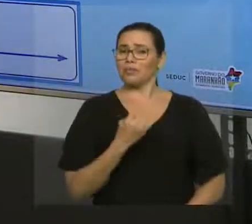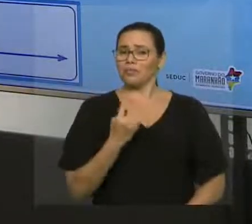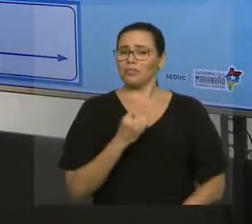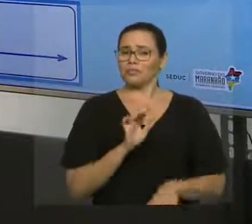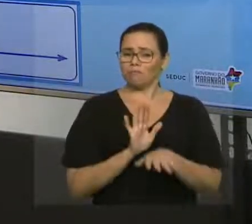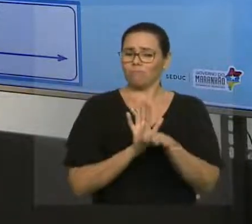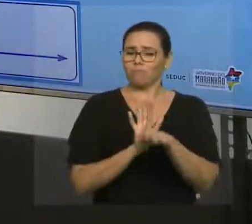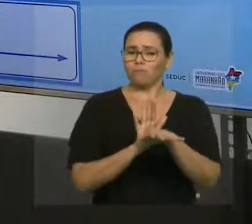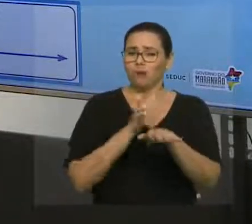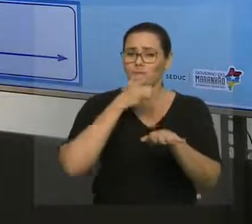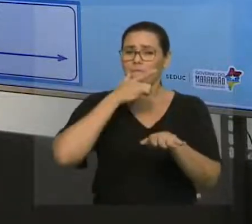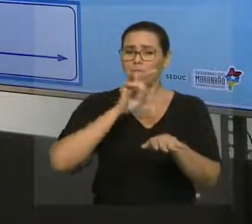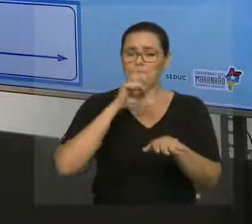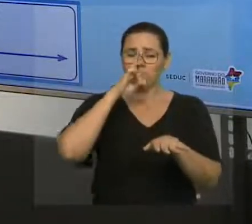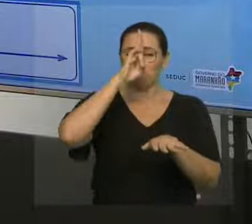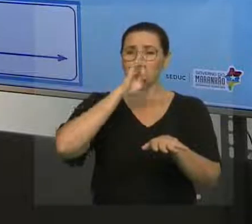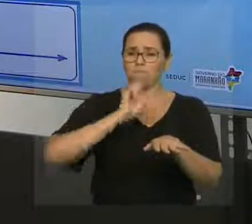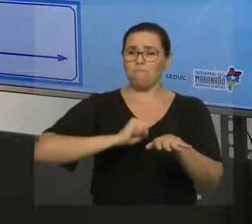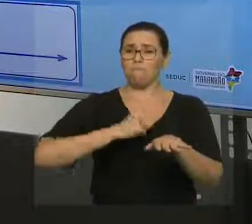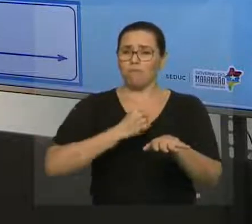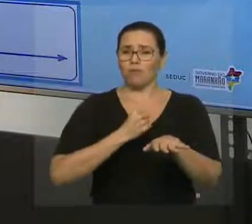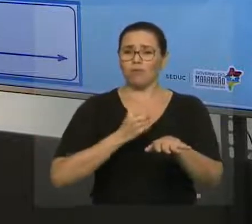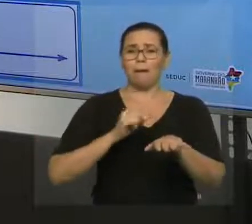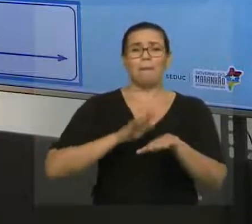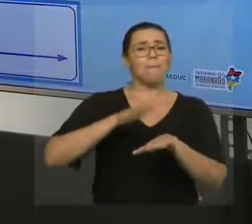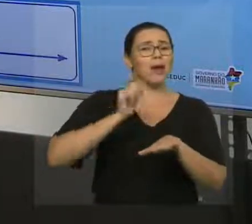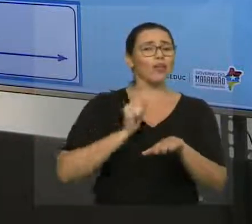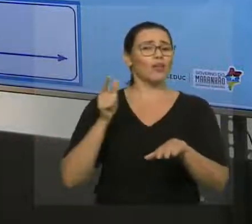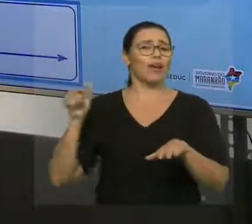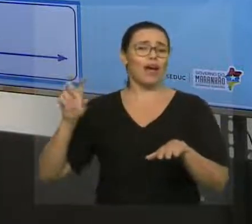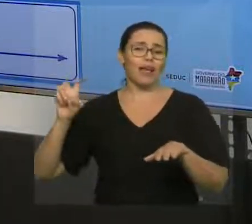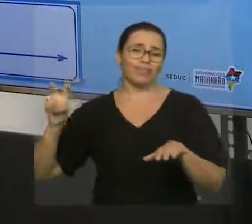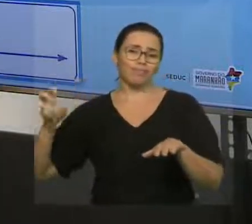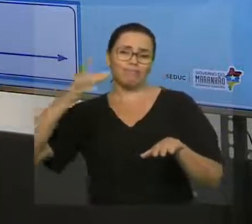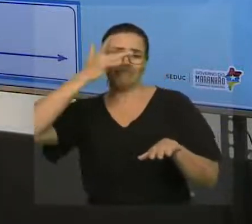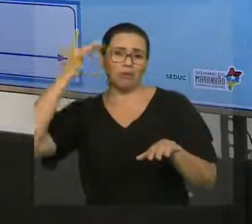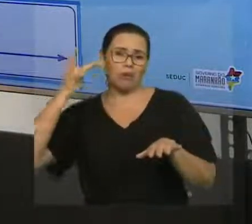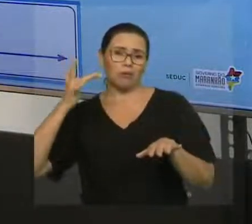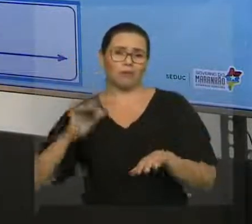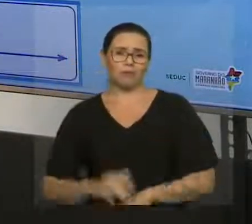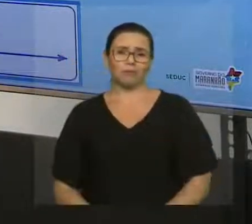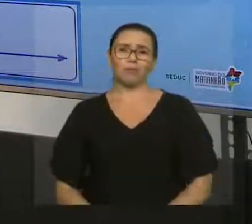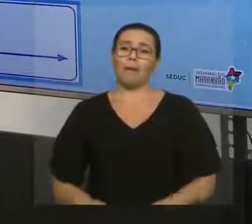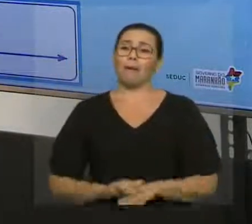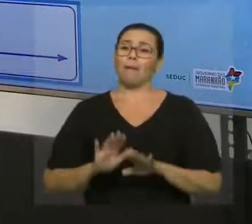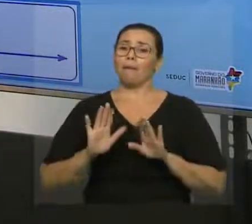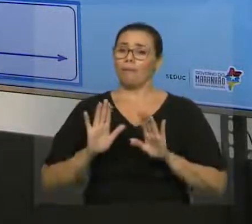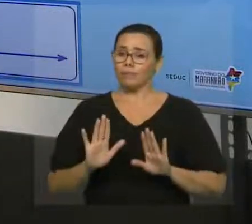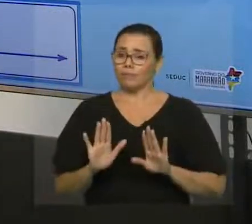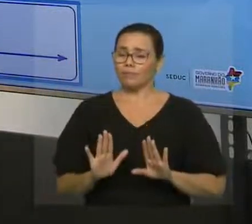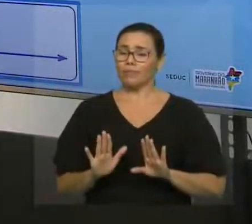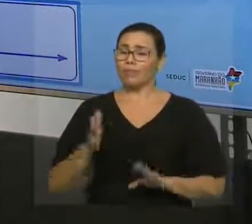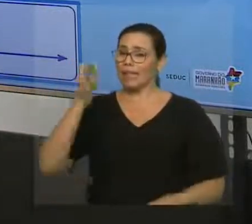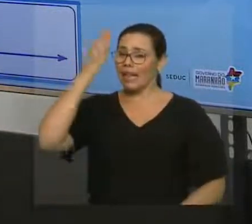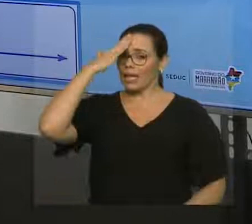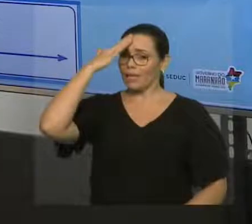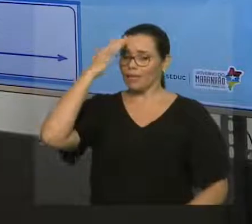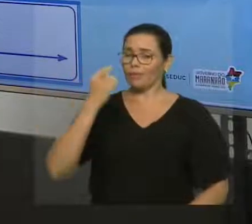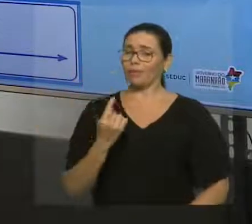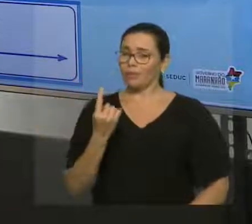cinco pessoas teriam juntas, ou seja, faz um papel de vetor resultante. Porém, o que é que vocês entendem?